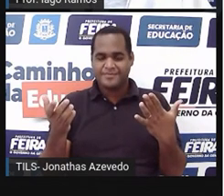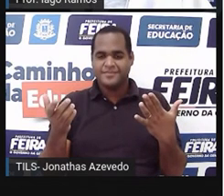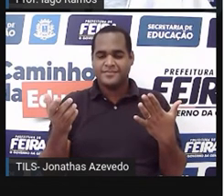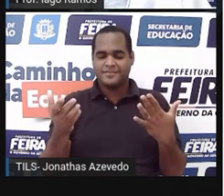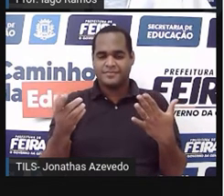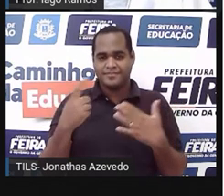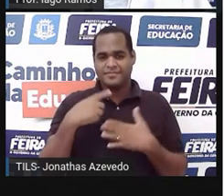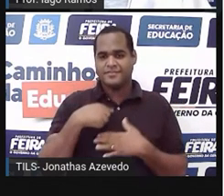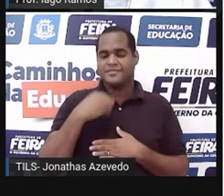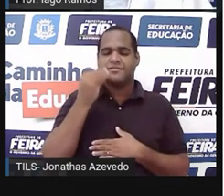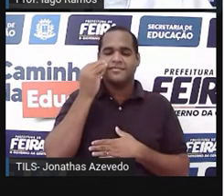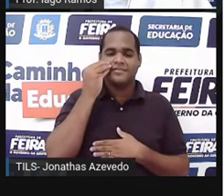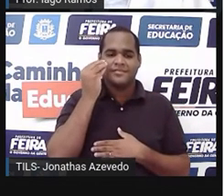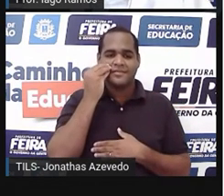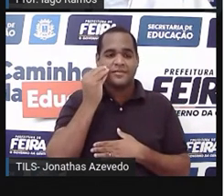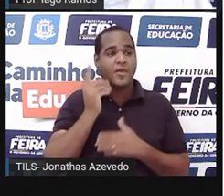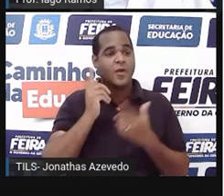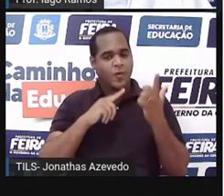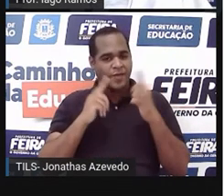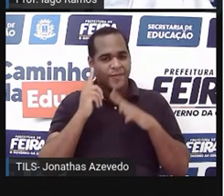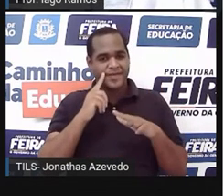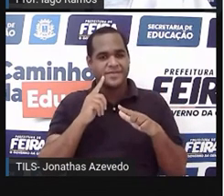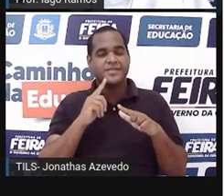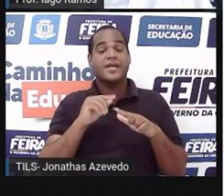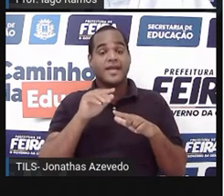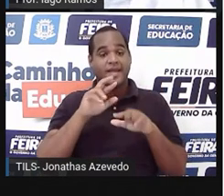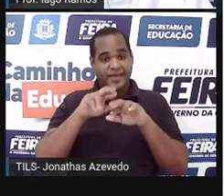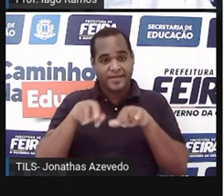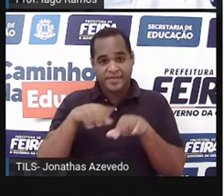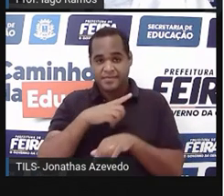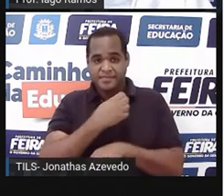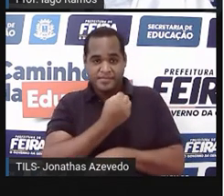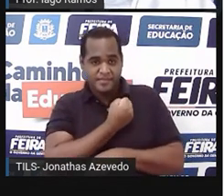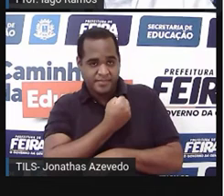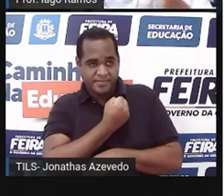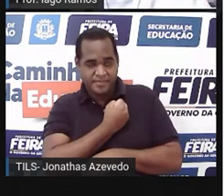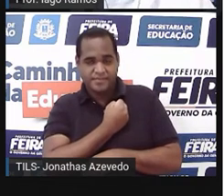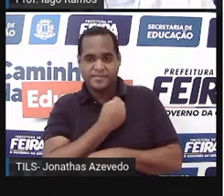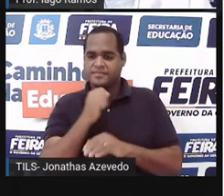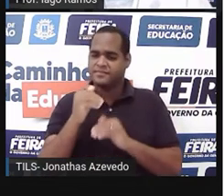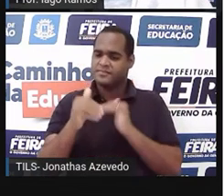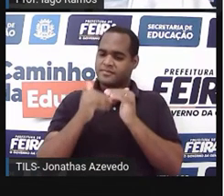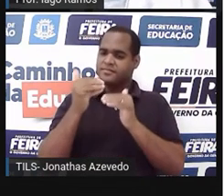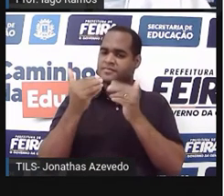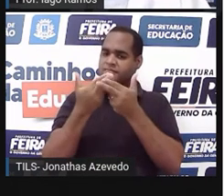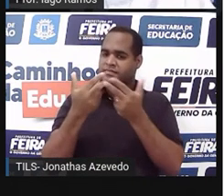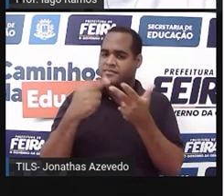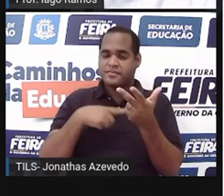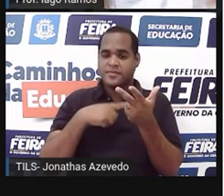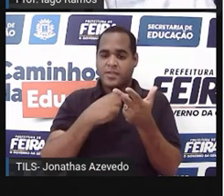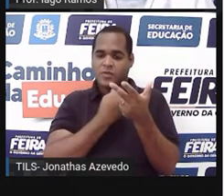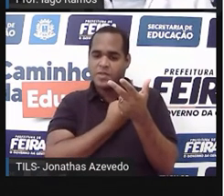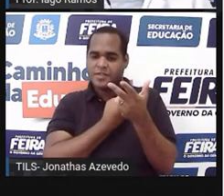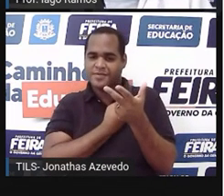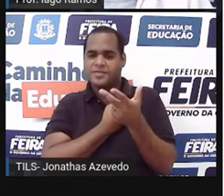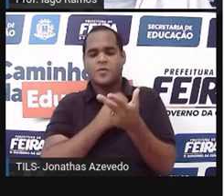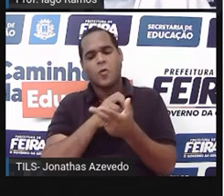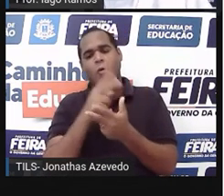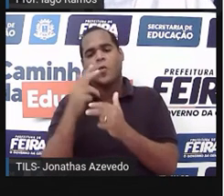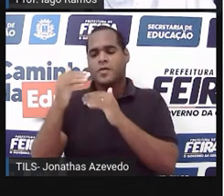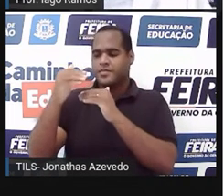Dá para a gente tentar colocar esses números em ordem crescente, olhando para a reta numérica, ou em ordem